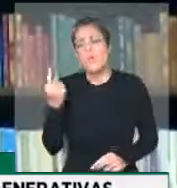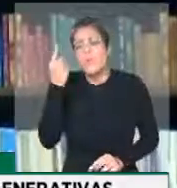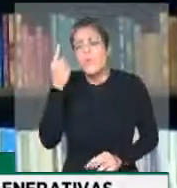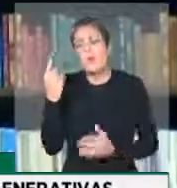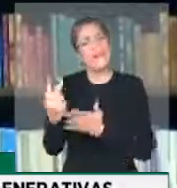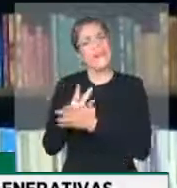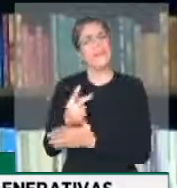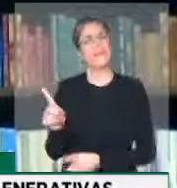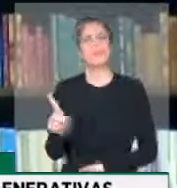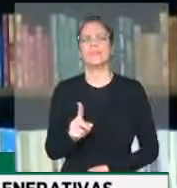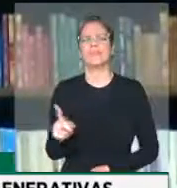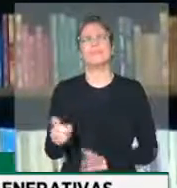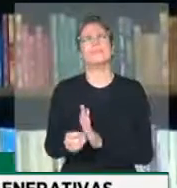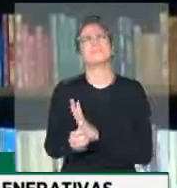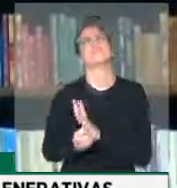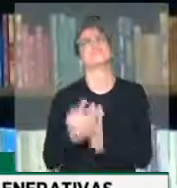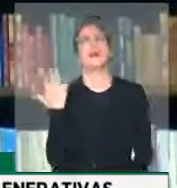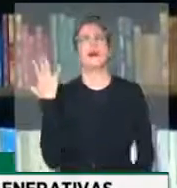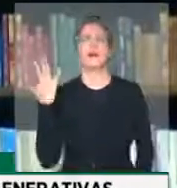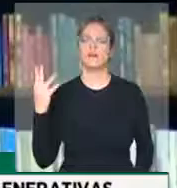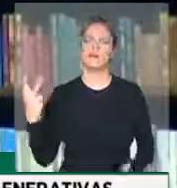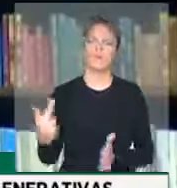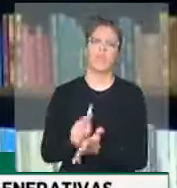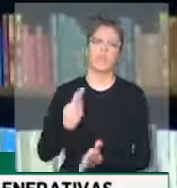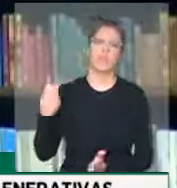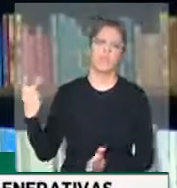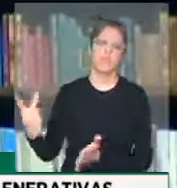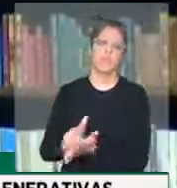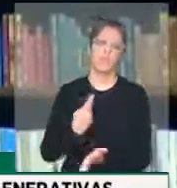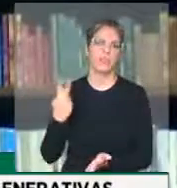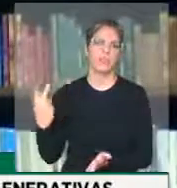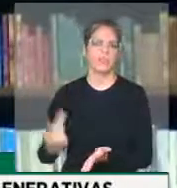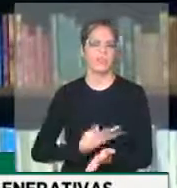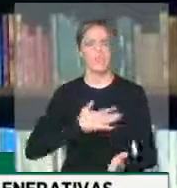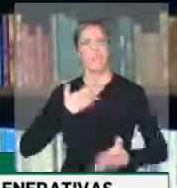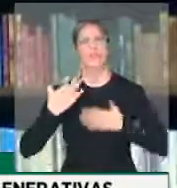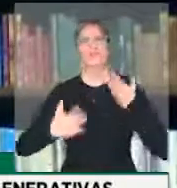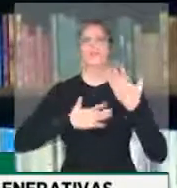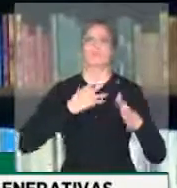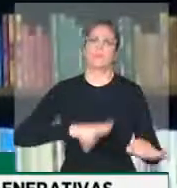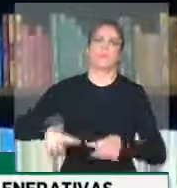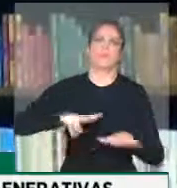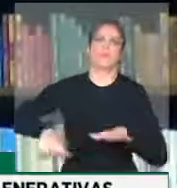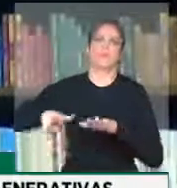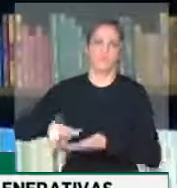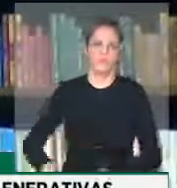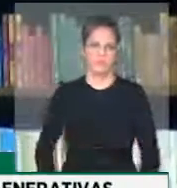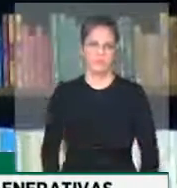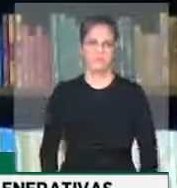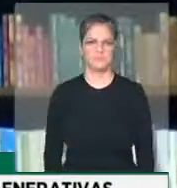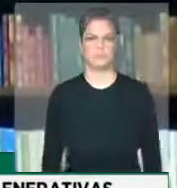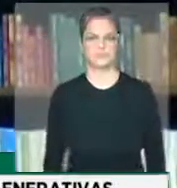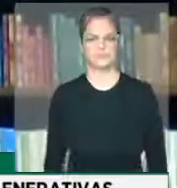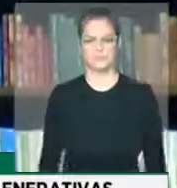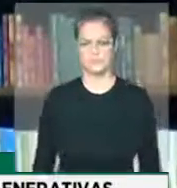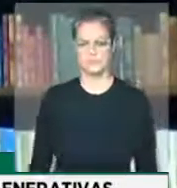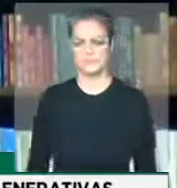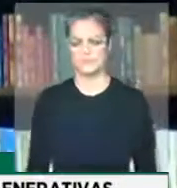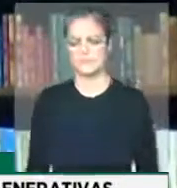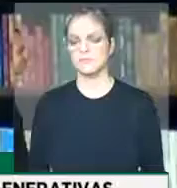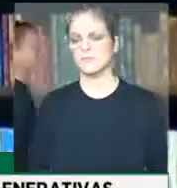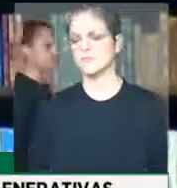O problema é que são vários. Não houve uma semana desde o início do governo que não